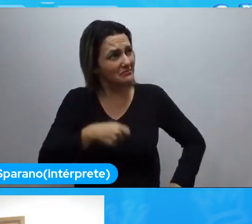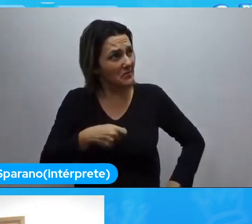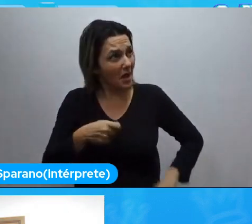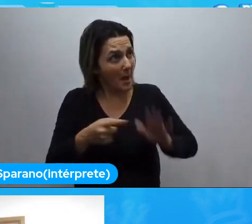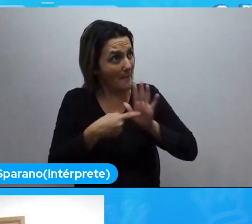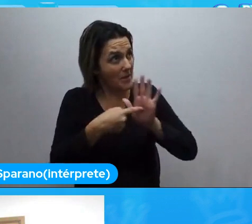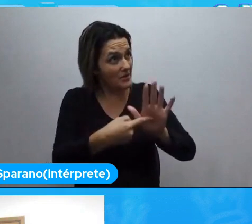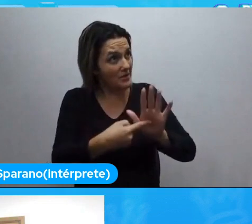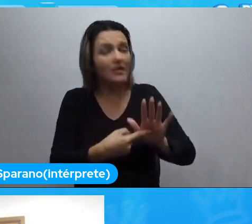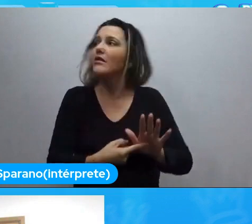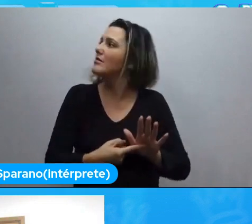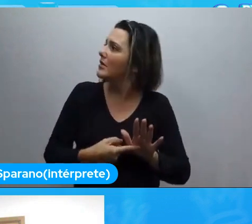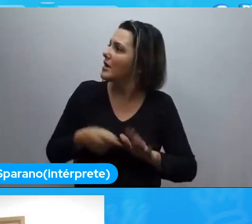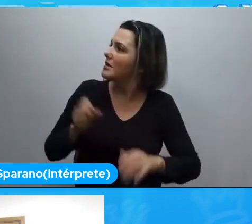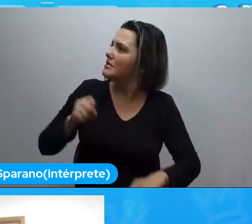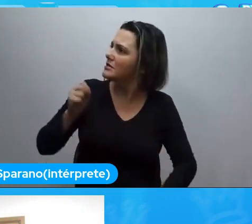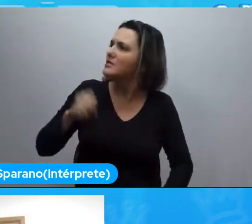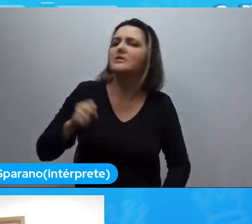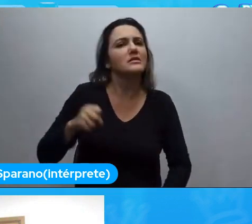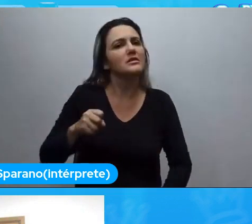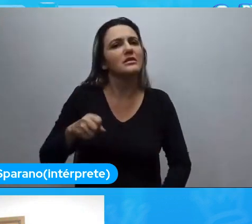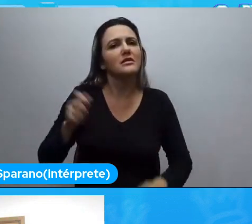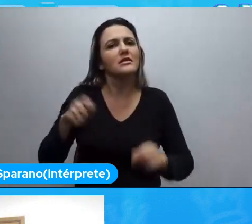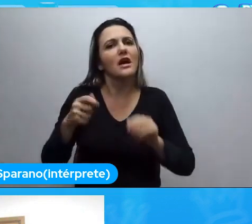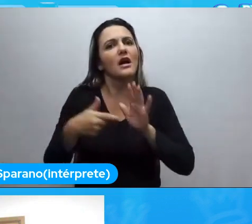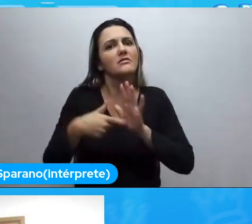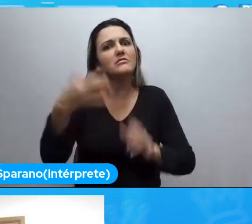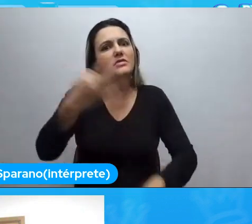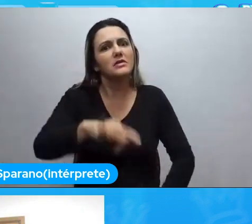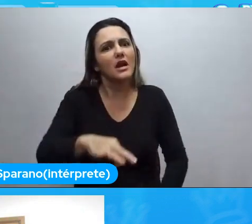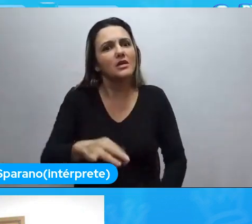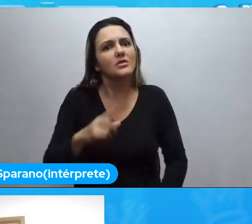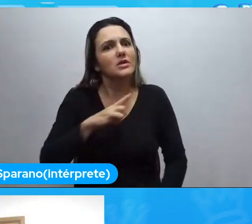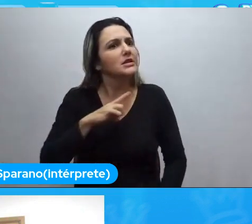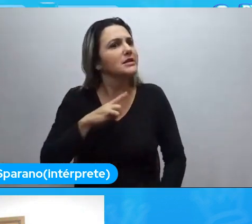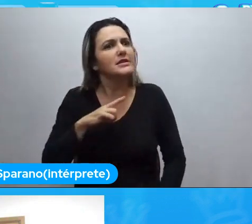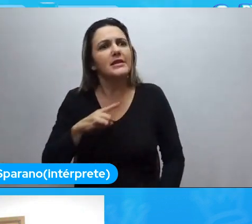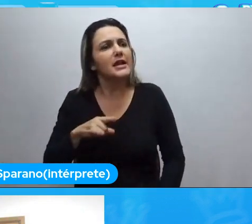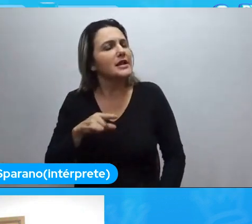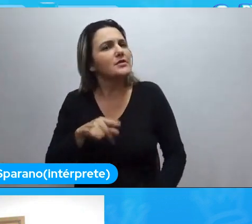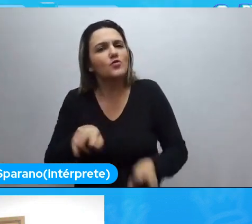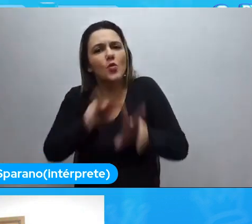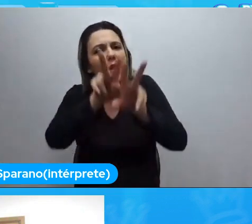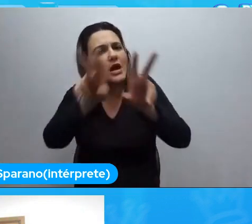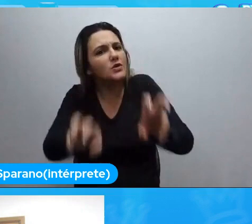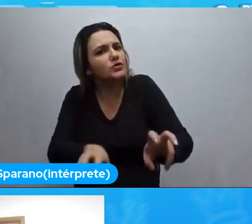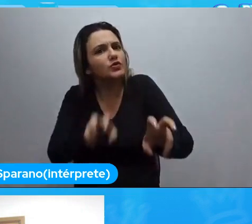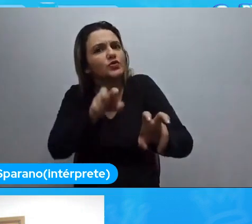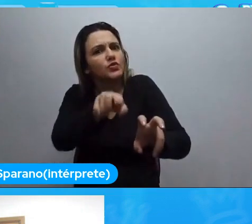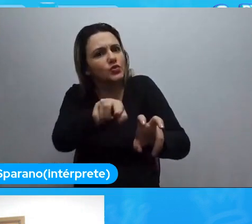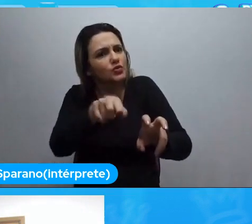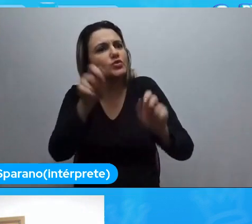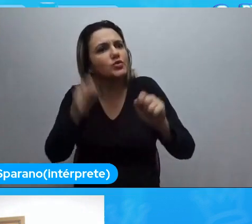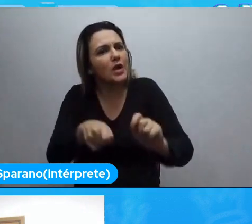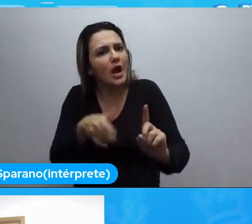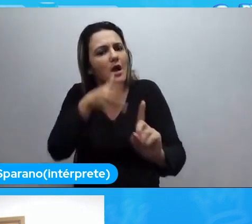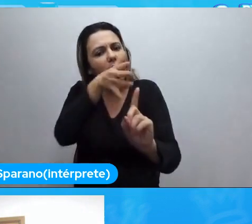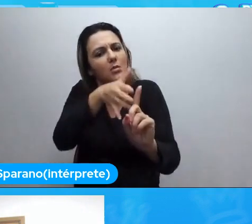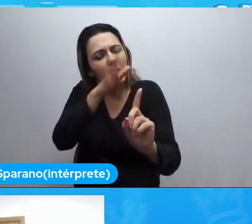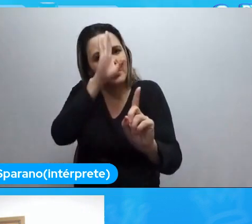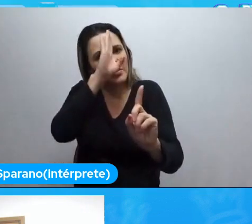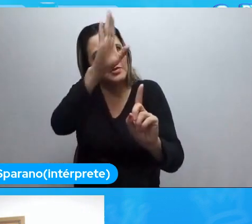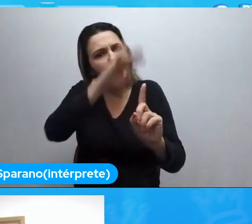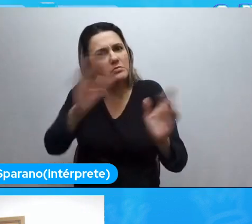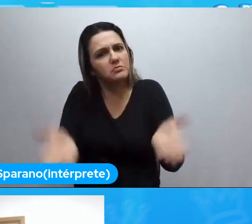Lady fazia, menina, isso não só dá certo, como isso tem um grande ponto para ser keynote. Lady é assim, aquela pessoa que bota a pessoa